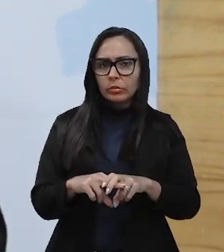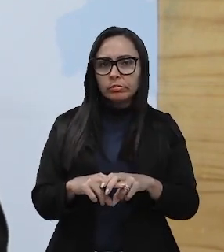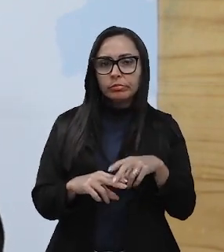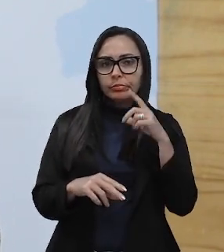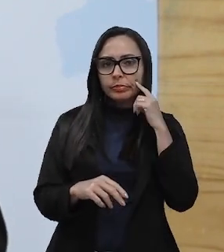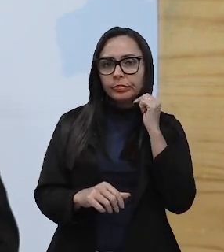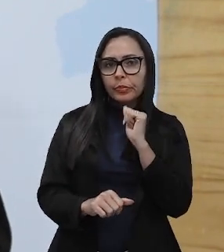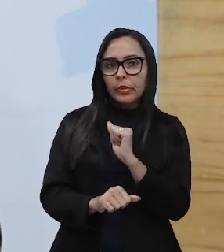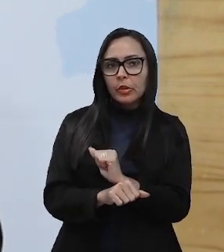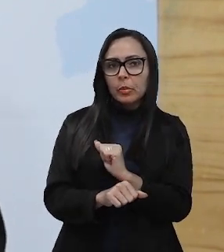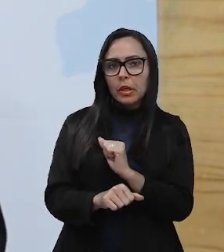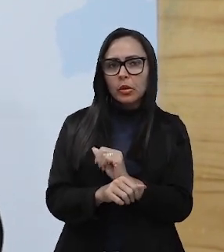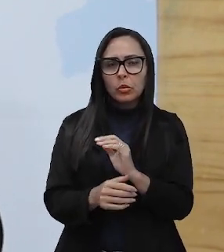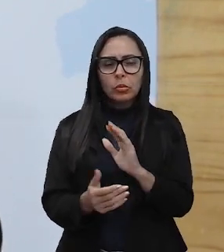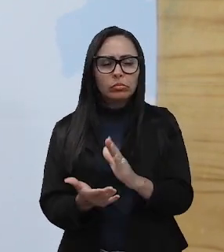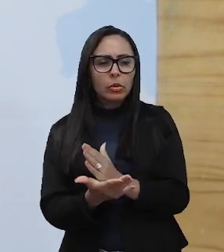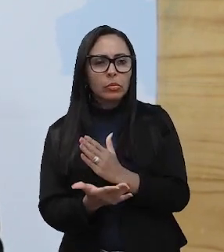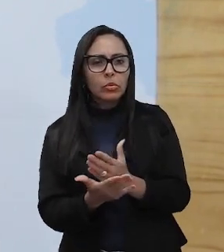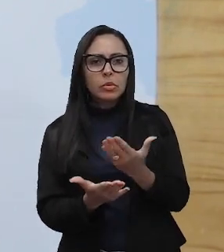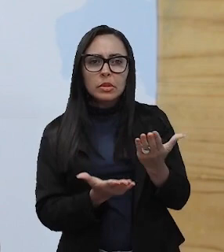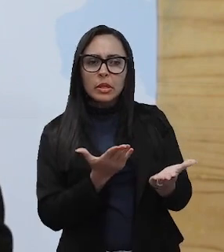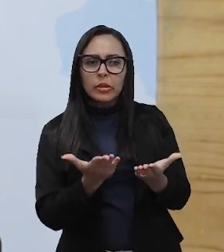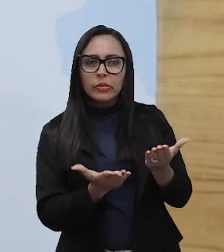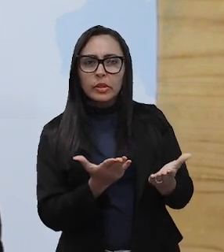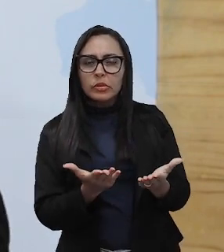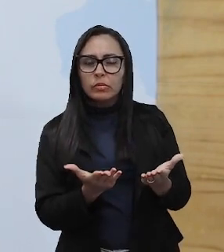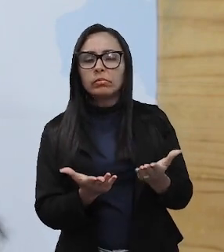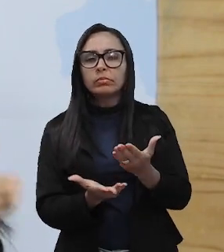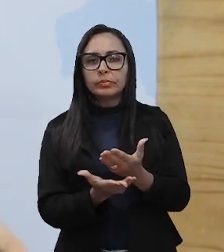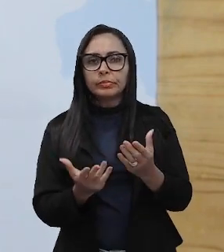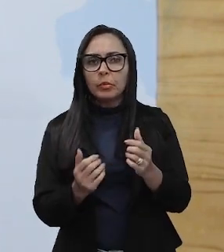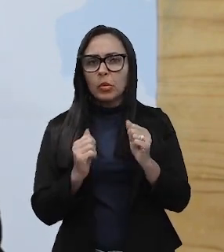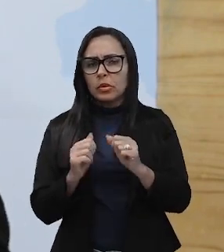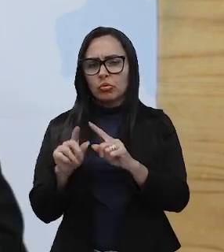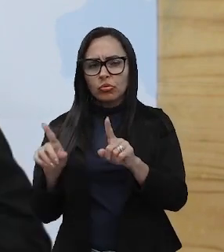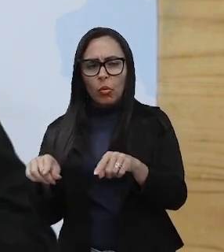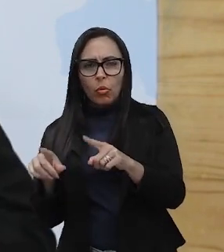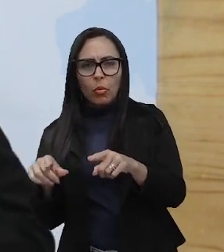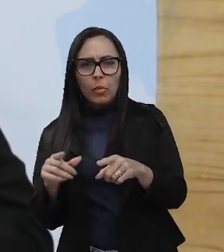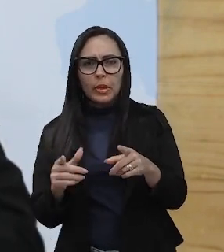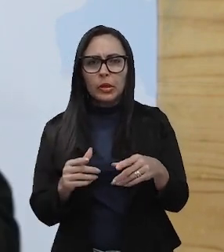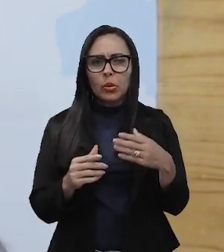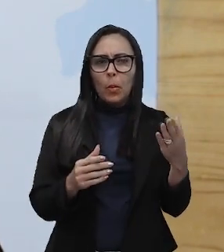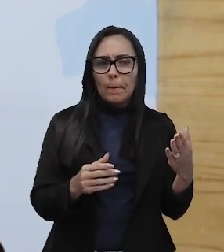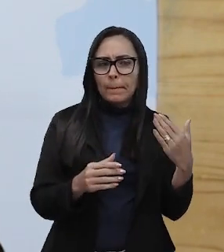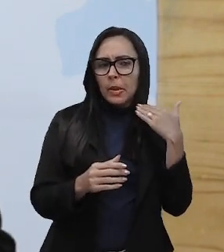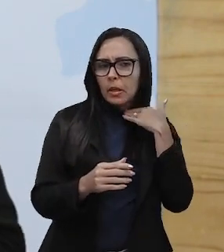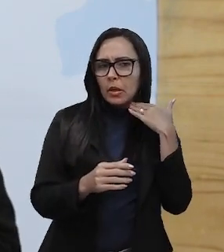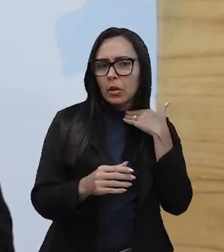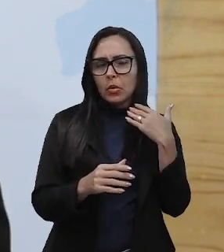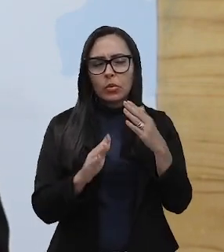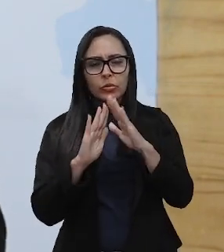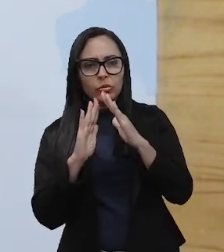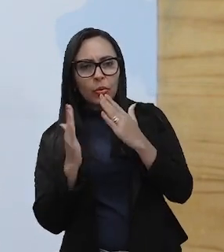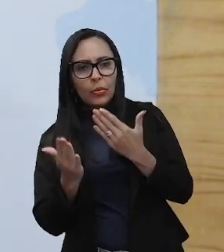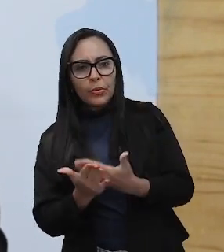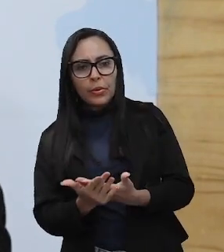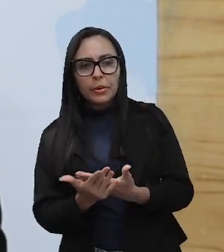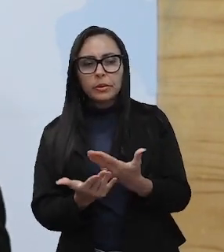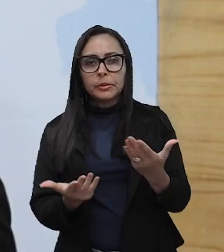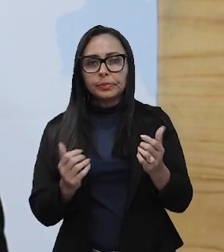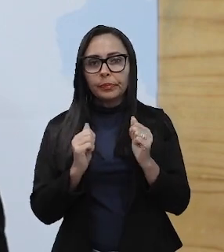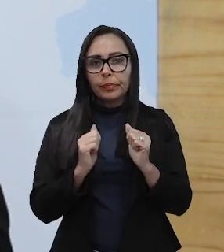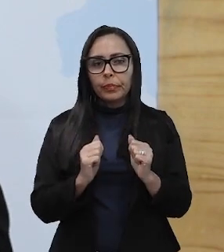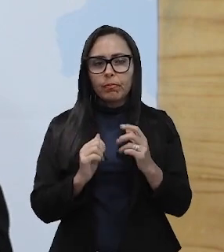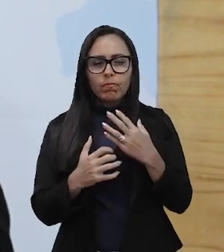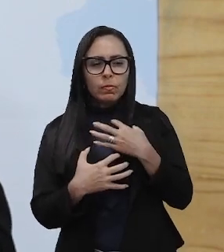por algum serviço. Algum serviço de atendimento, pode ser num shopping, num banco, numa escola. E você pode ter